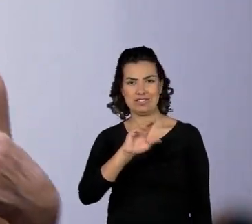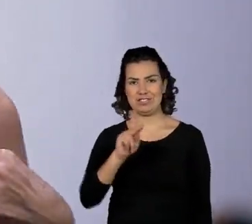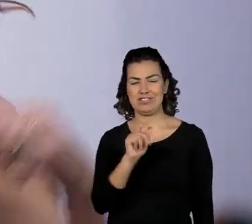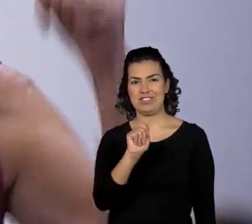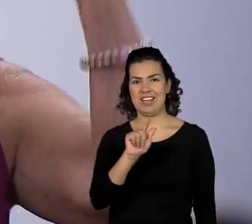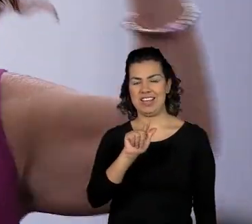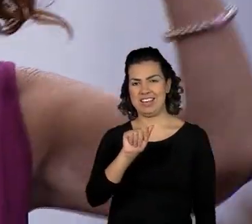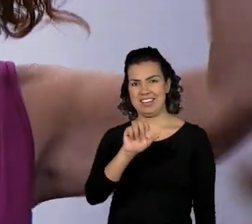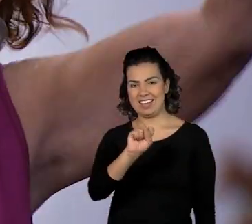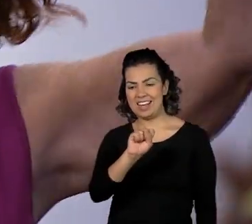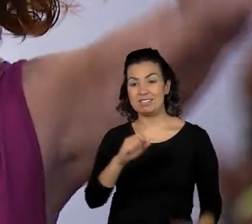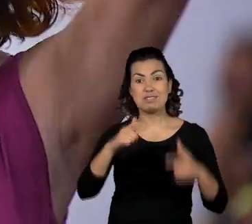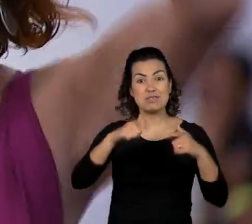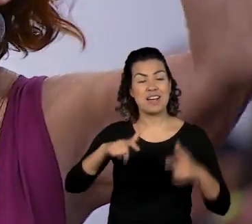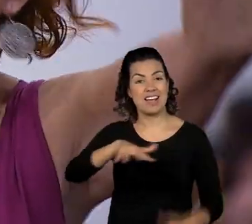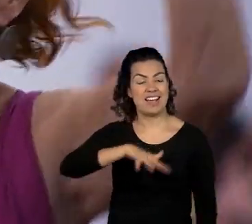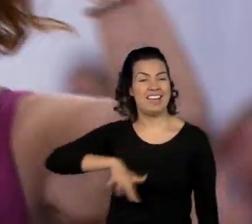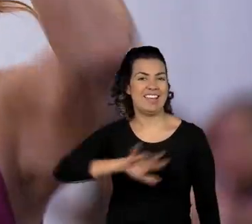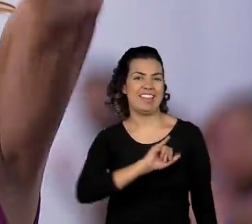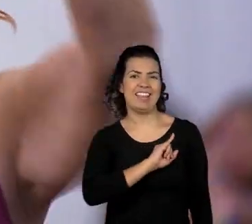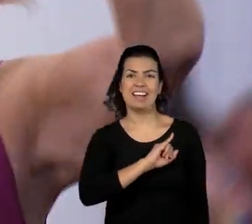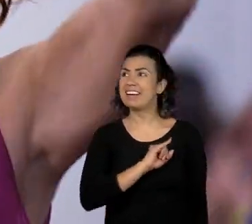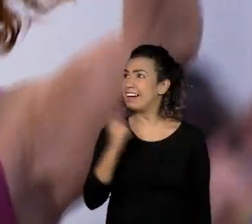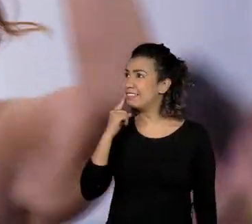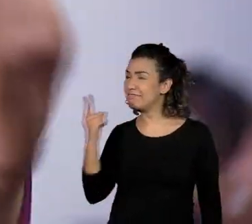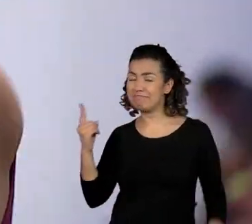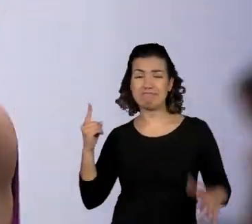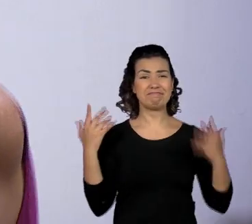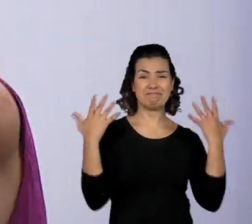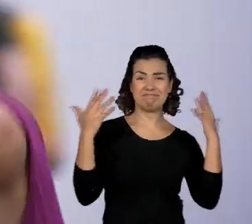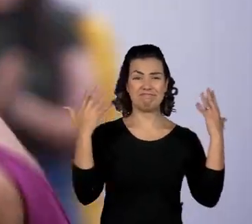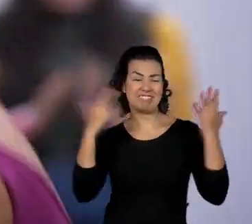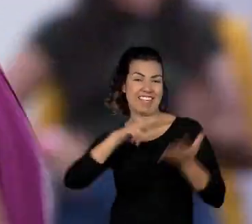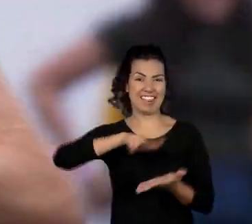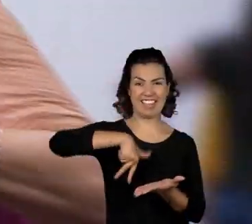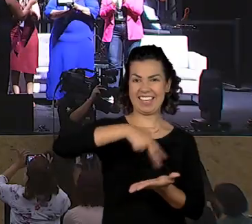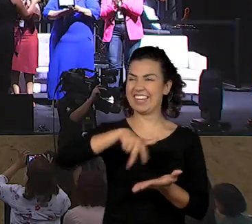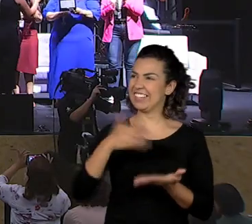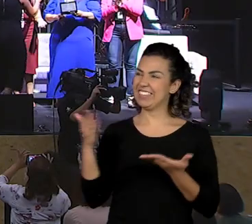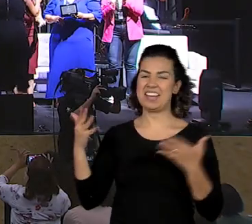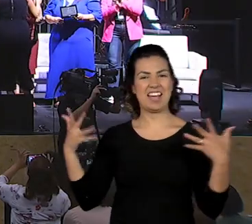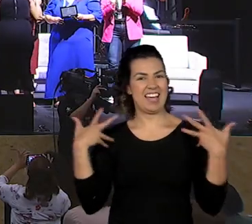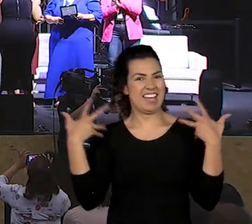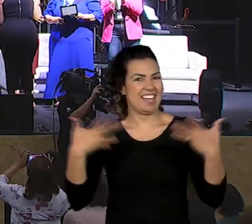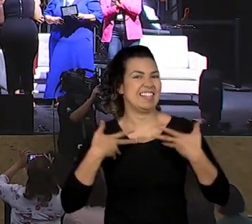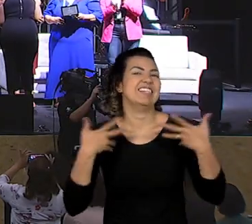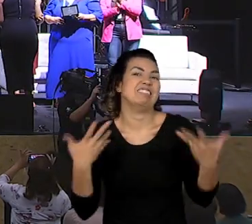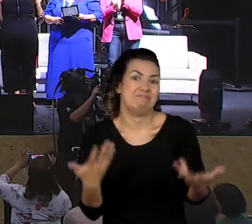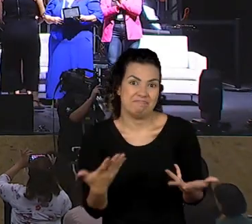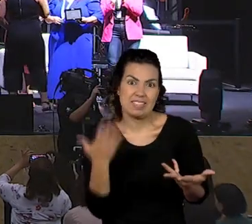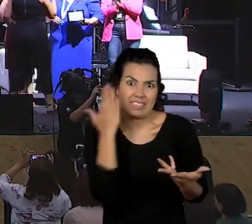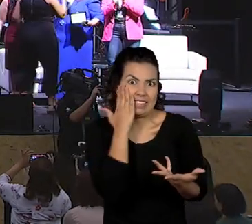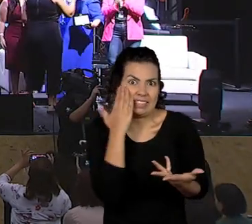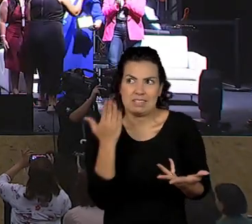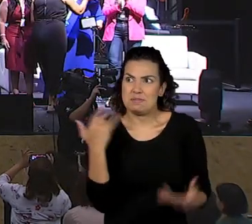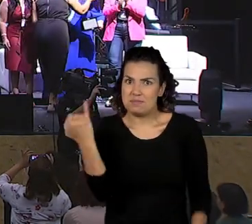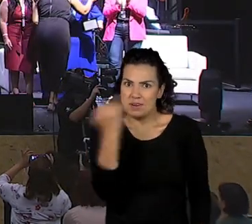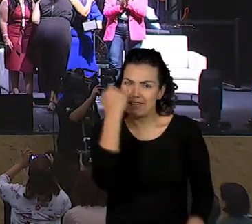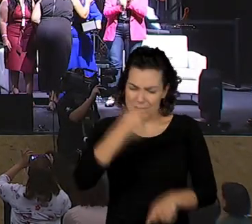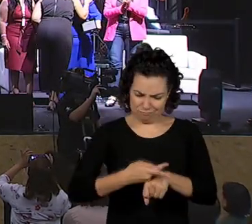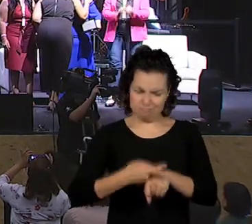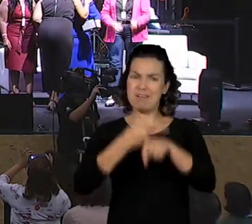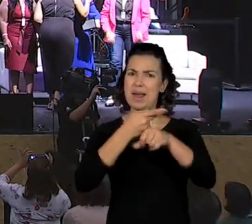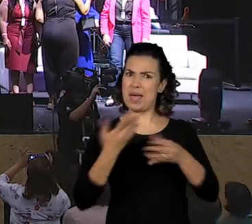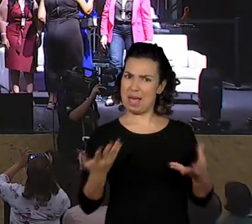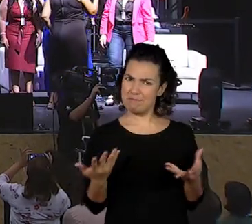representante da Zona Leste, está dançando aí de alegria, porque a gente sabe que os momentos de reconhecimento têm que ser